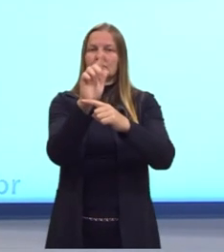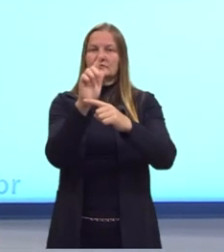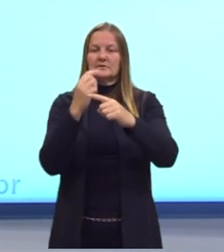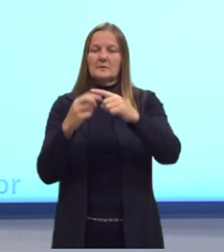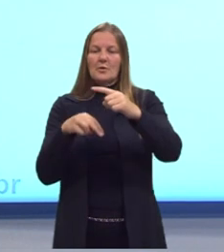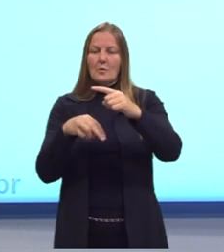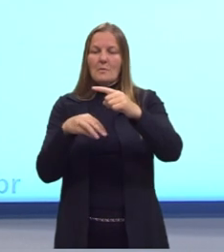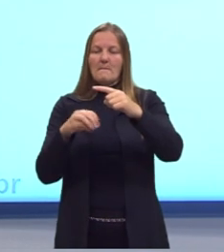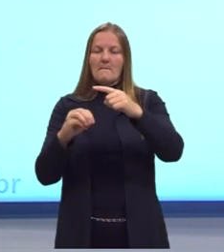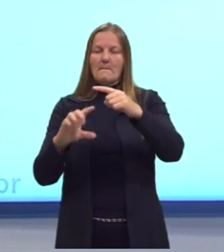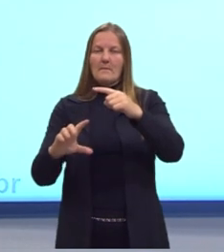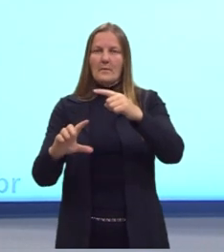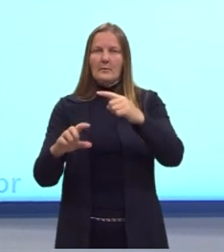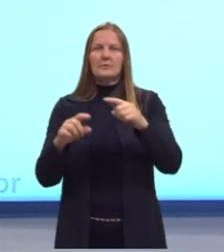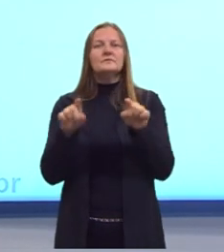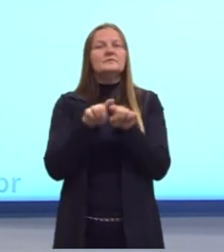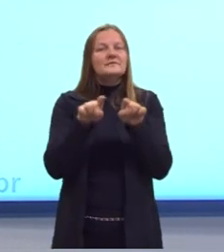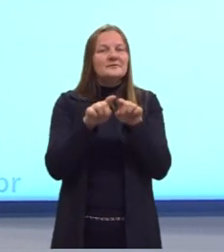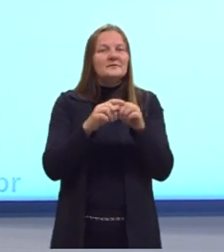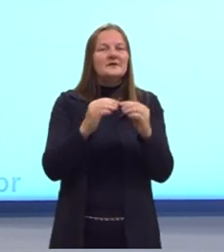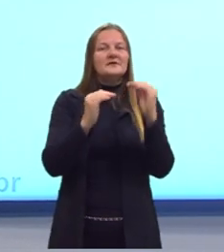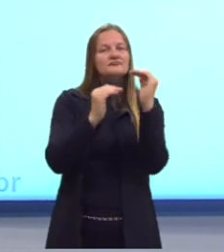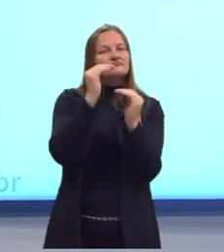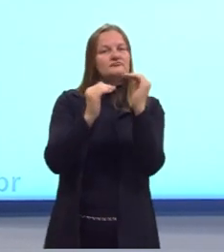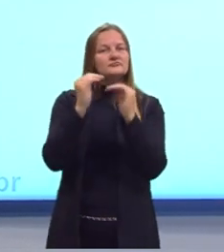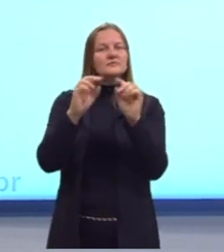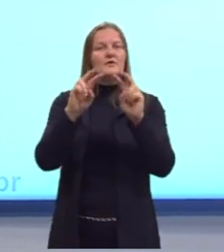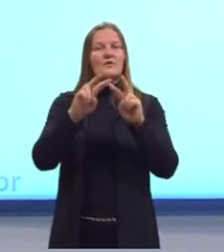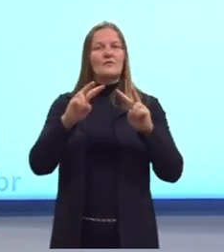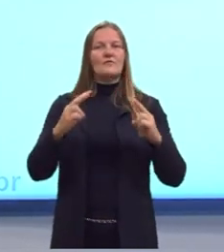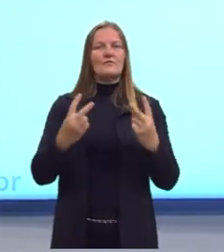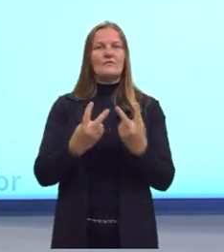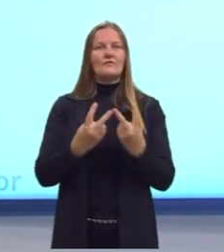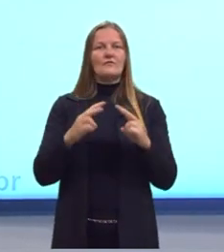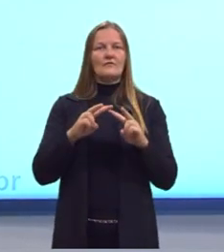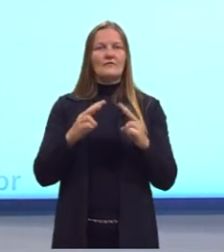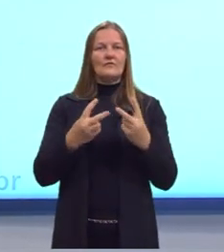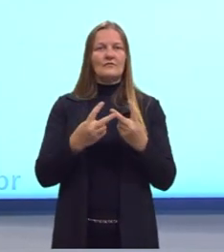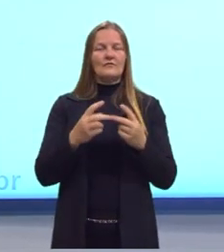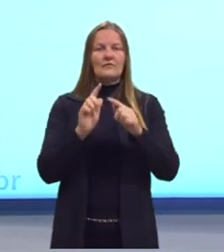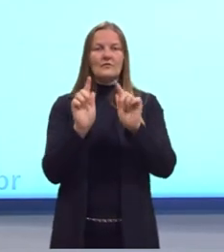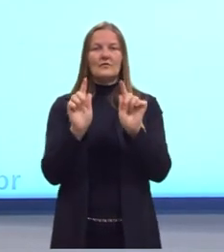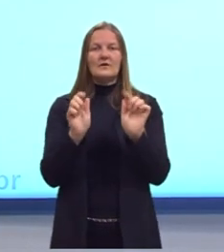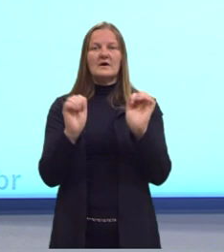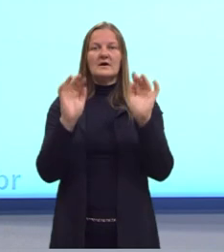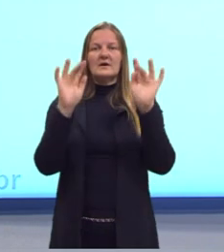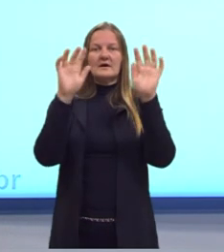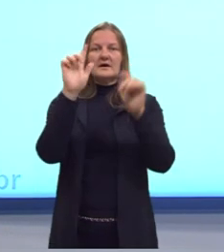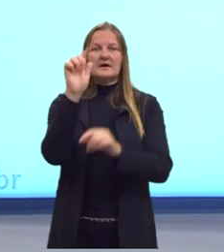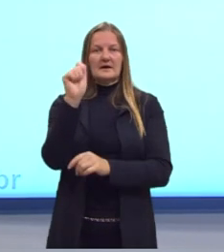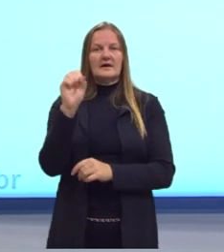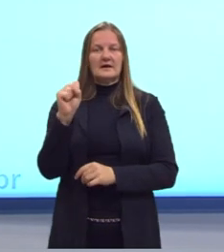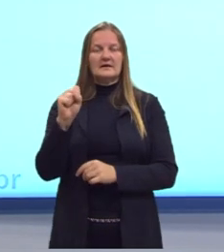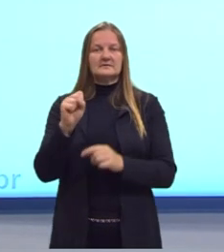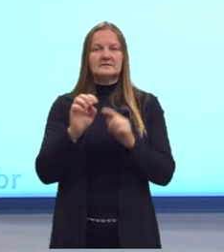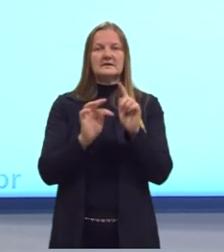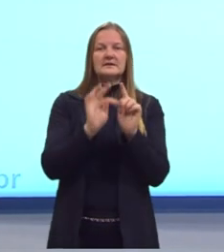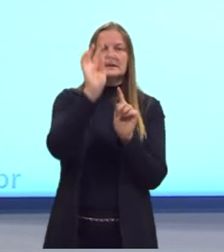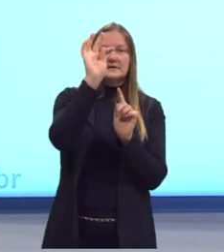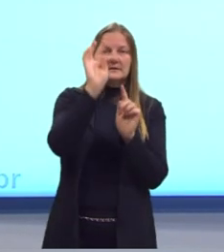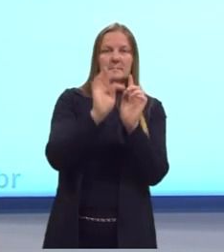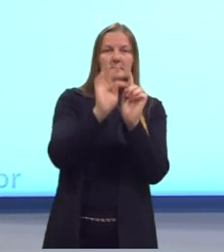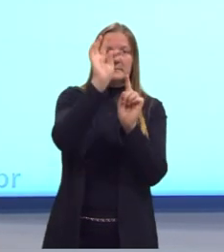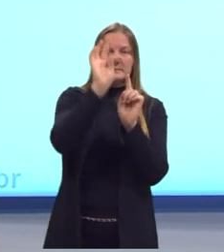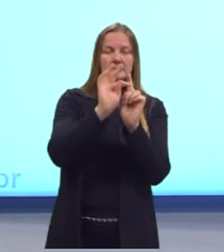Eu também consigo equivaler em volume, falando de gás, em temperatura e pressão constante.